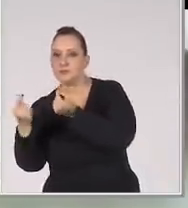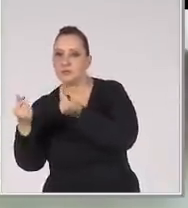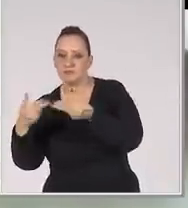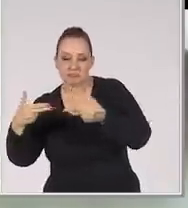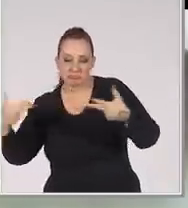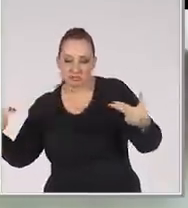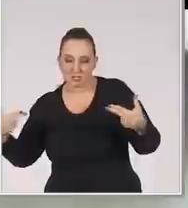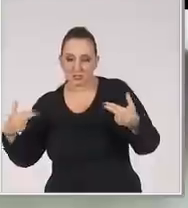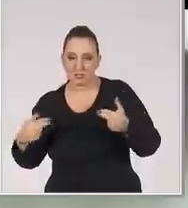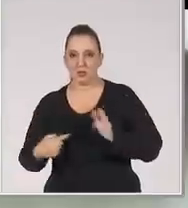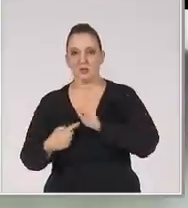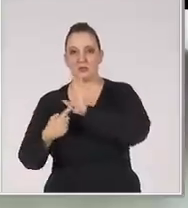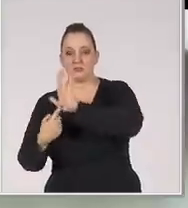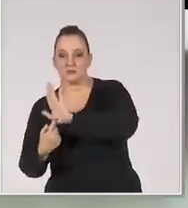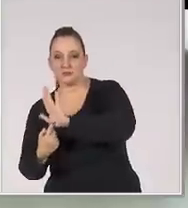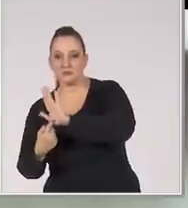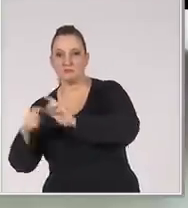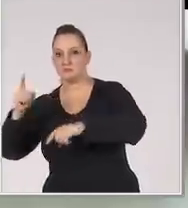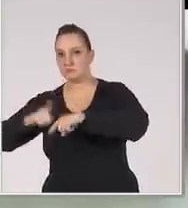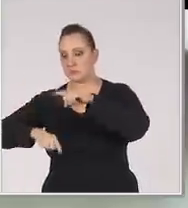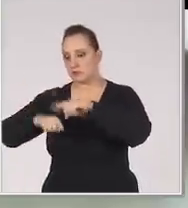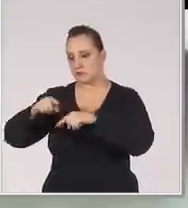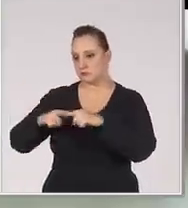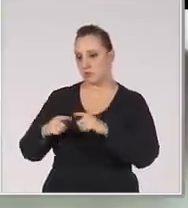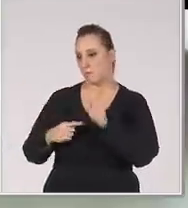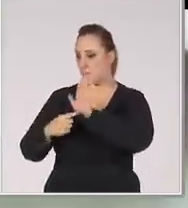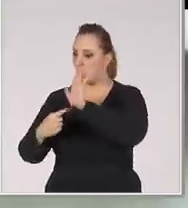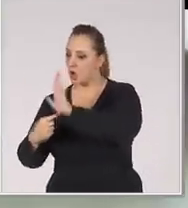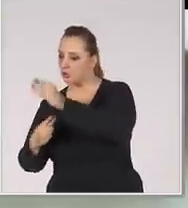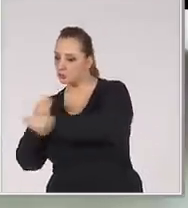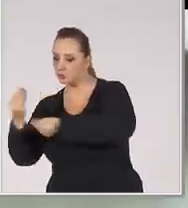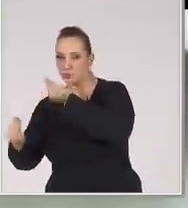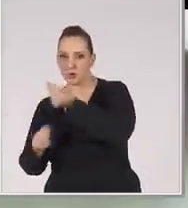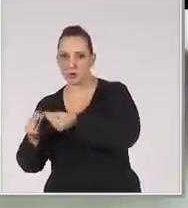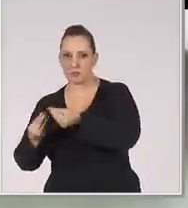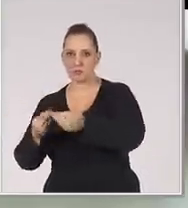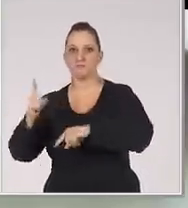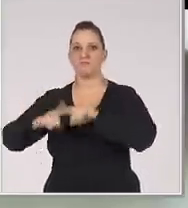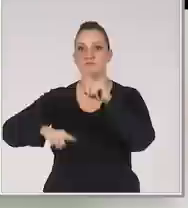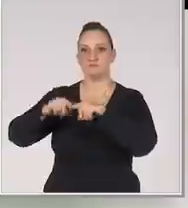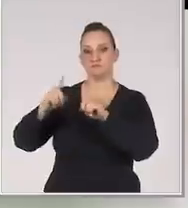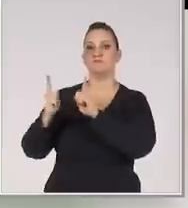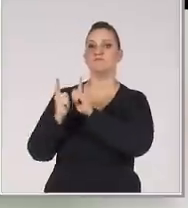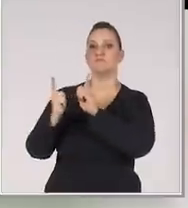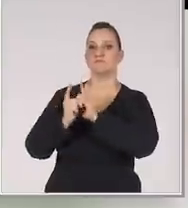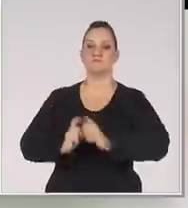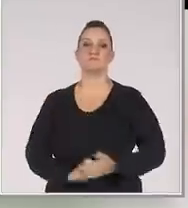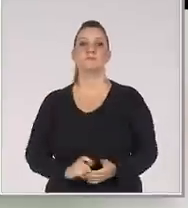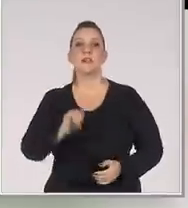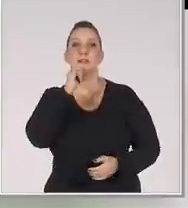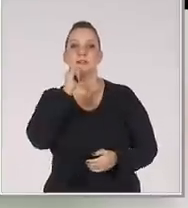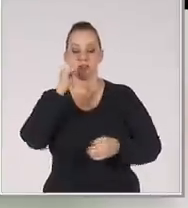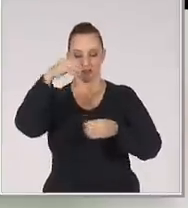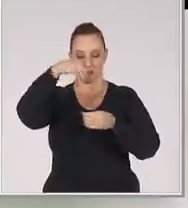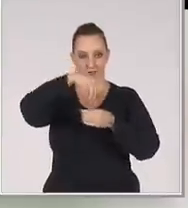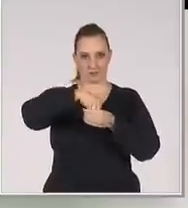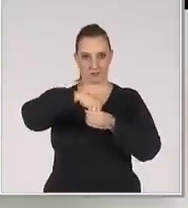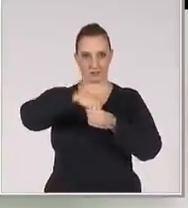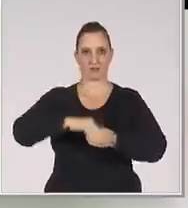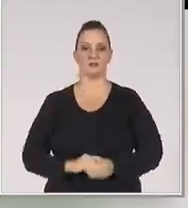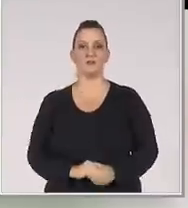oferecem esses produtos Fazem demonstração de produtos e serviços Exemplo de interna